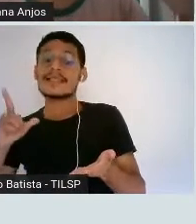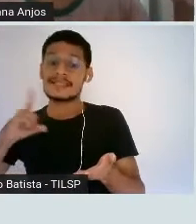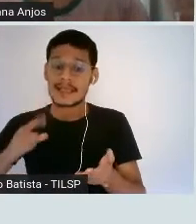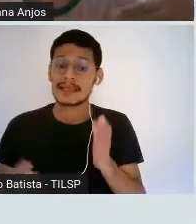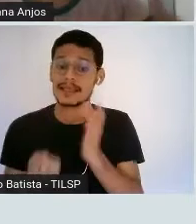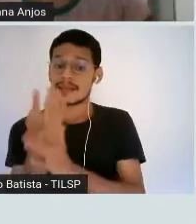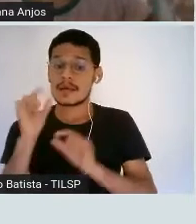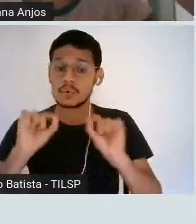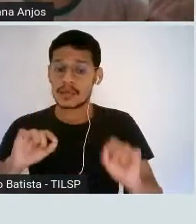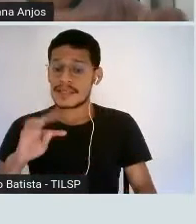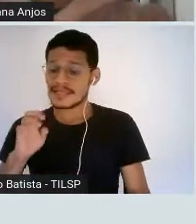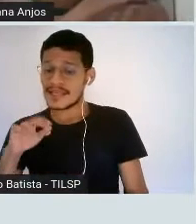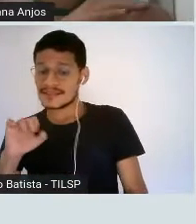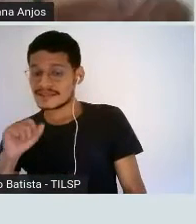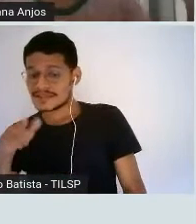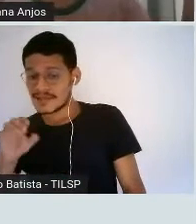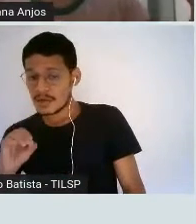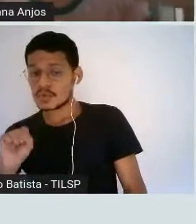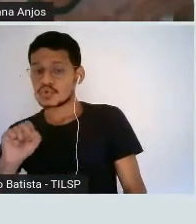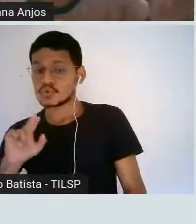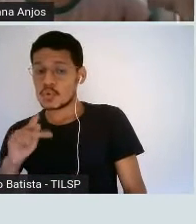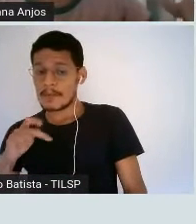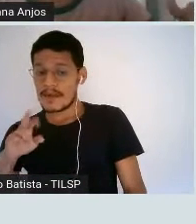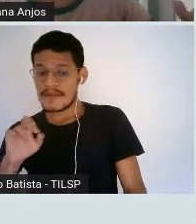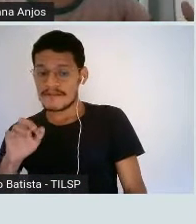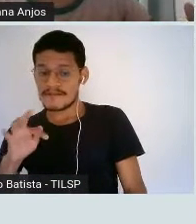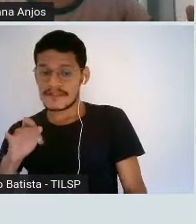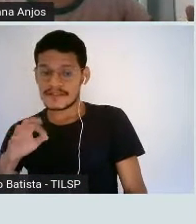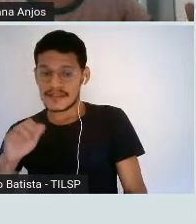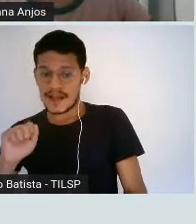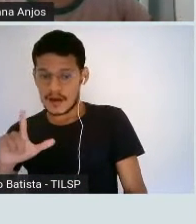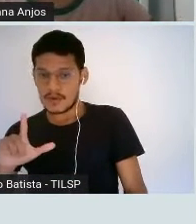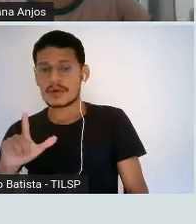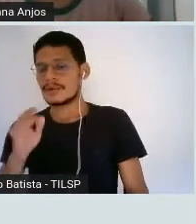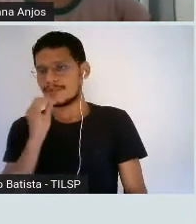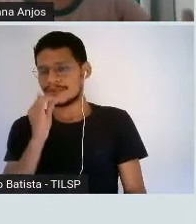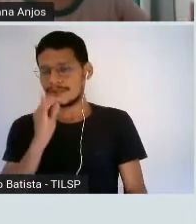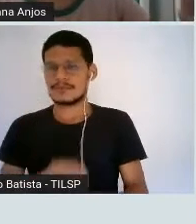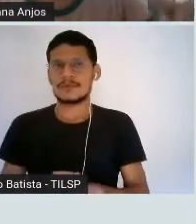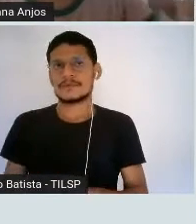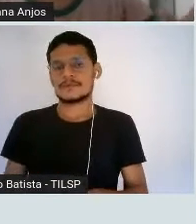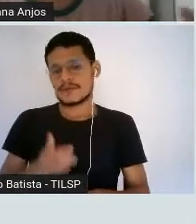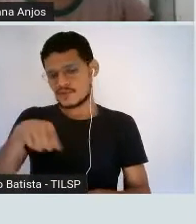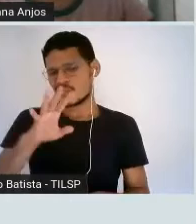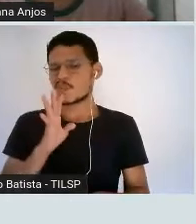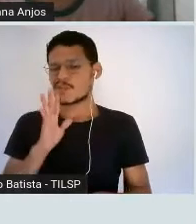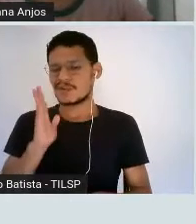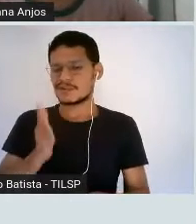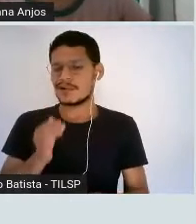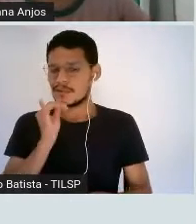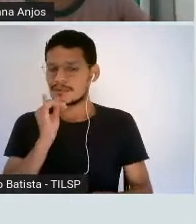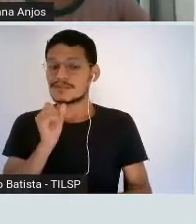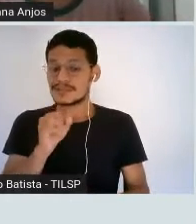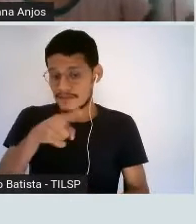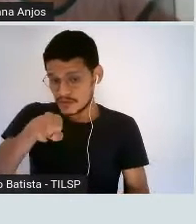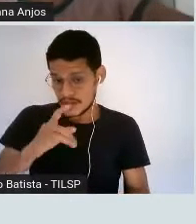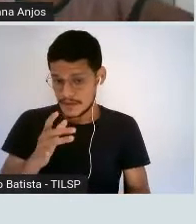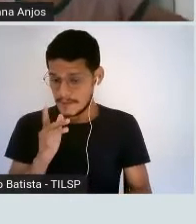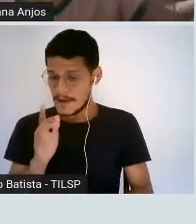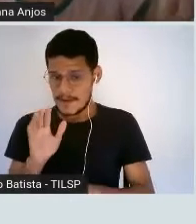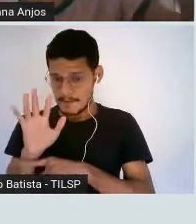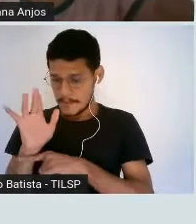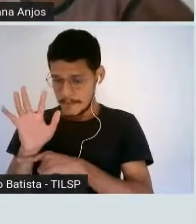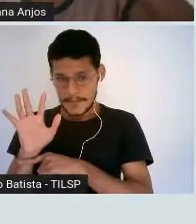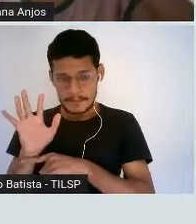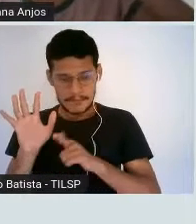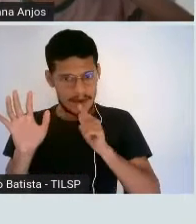E aí, é aquele exemplo clássico, assim, Um exemplo de você... Até quando você bota sua mão na água mesmo, ou você